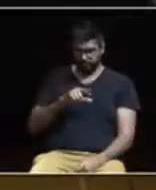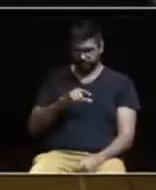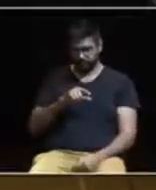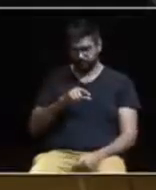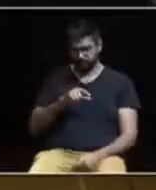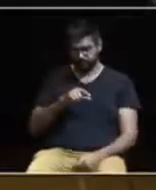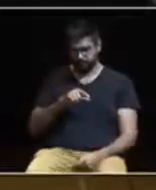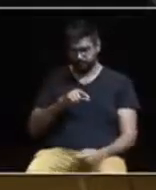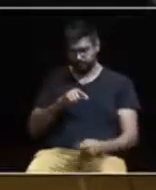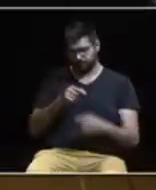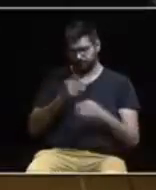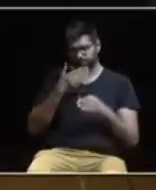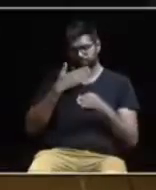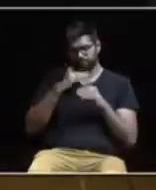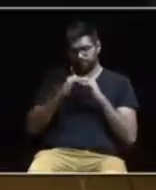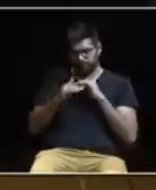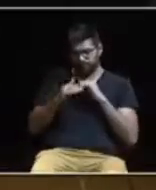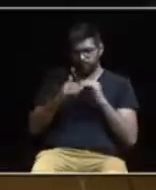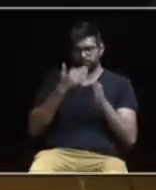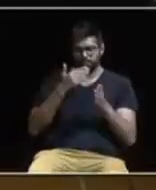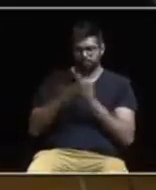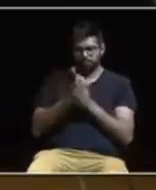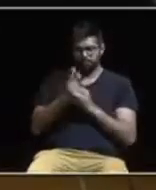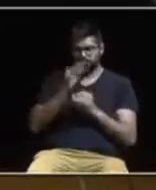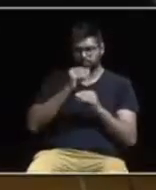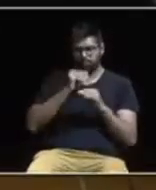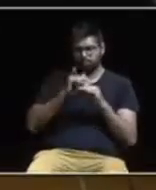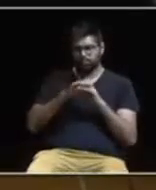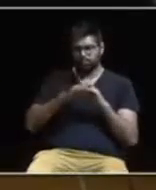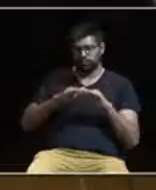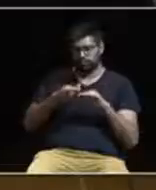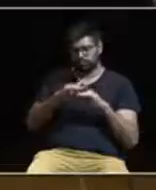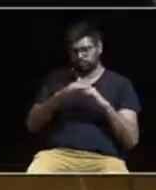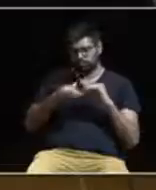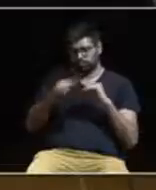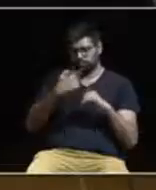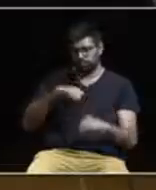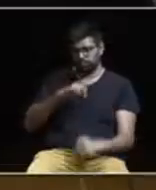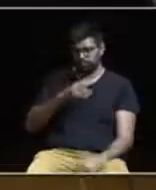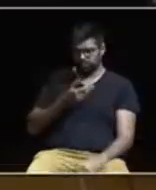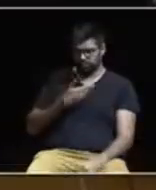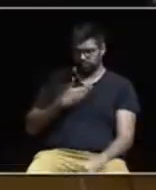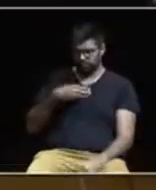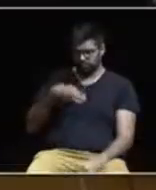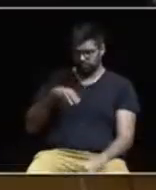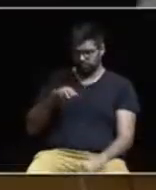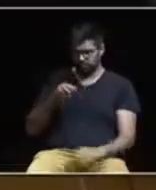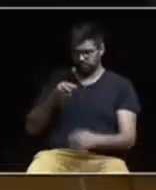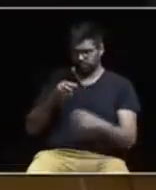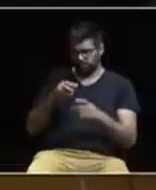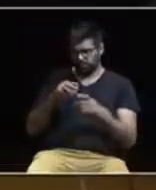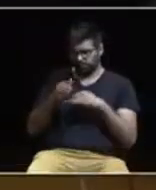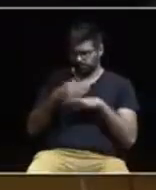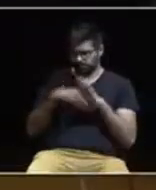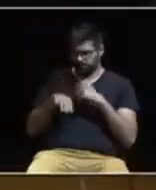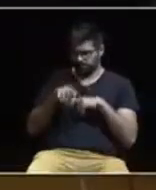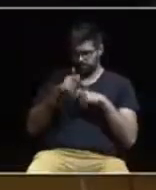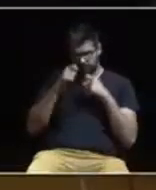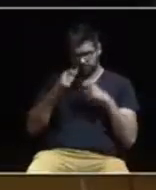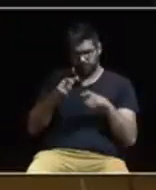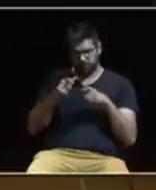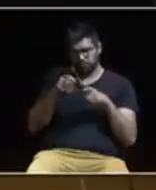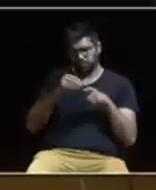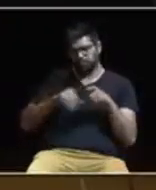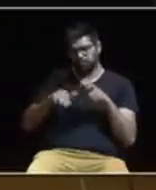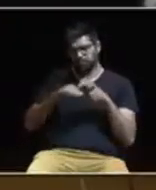regulem o uso dos solos de forma sustentável, temos, por exemplo, um PDM que vai liberalizar a alteração de usos do solo em